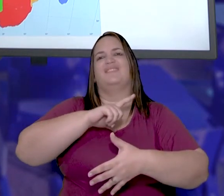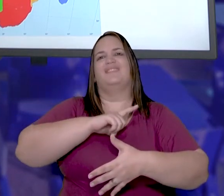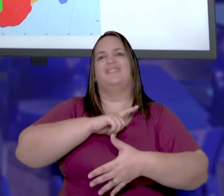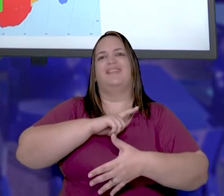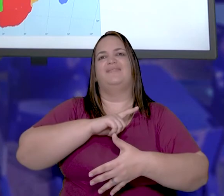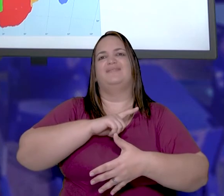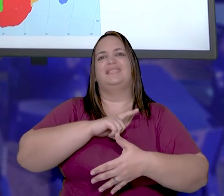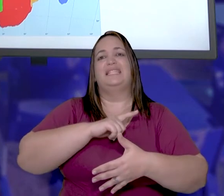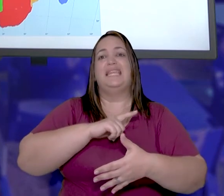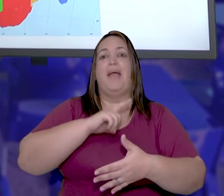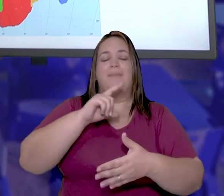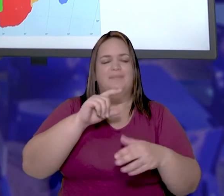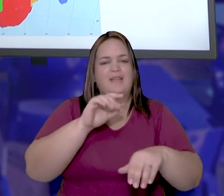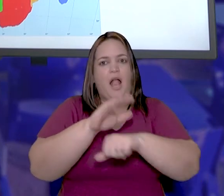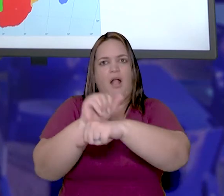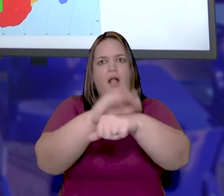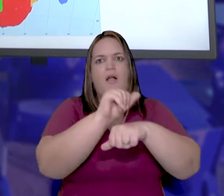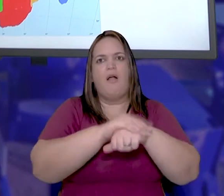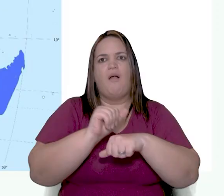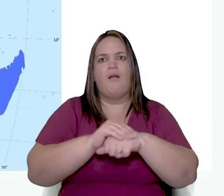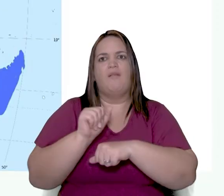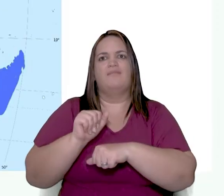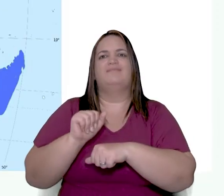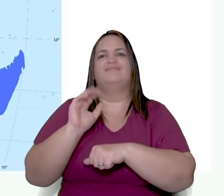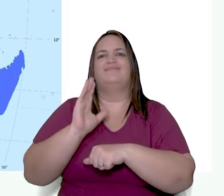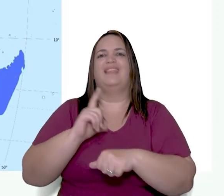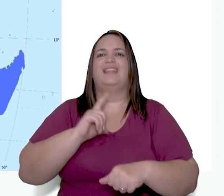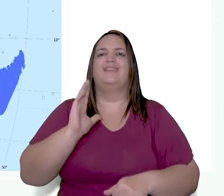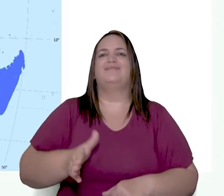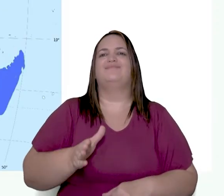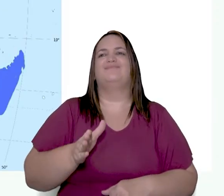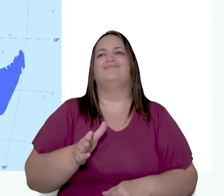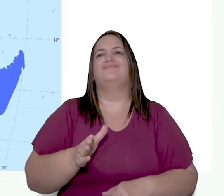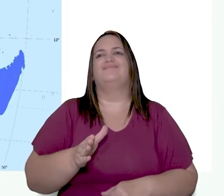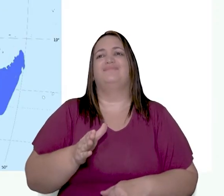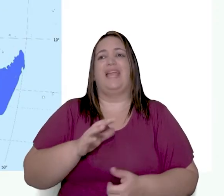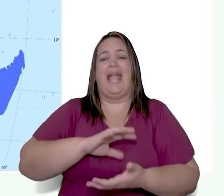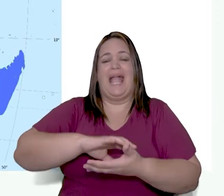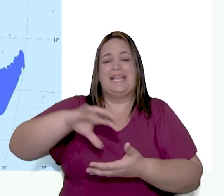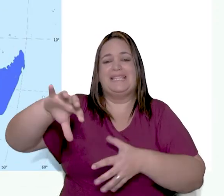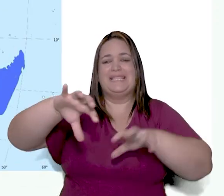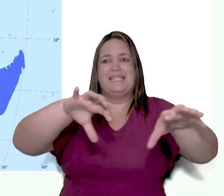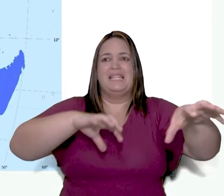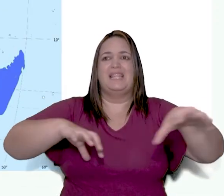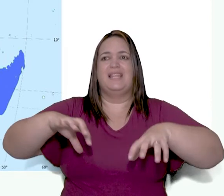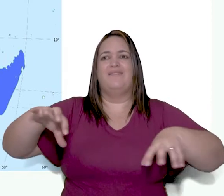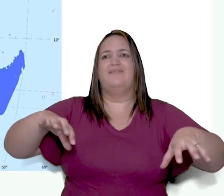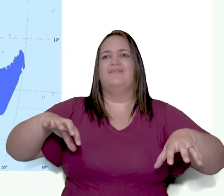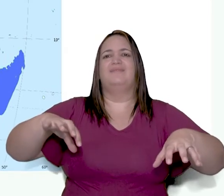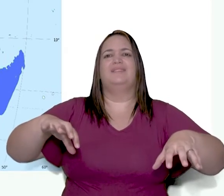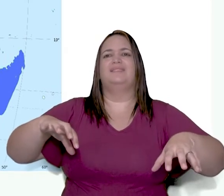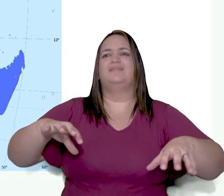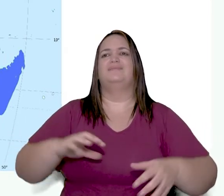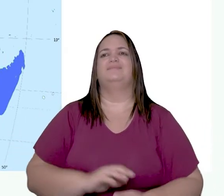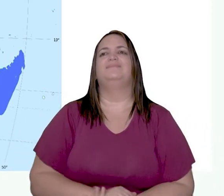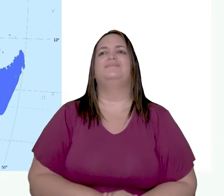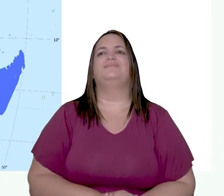foi o traçado que o continente africano adquiriu com essas divisões